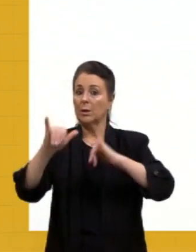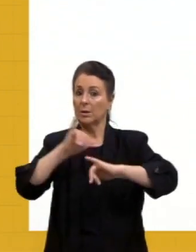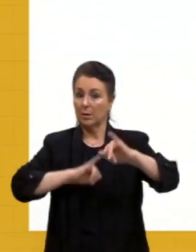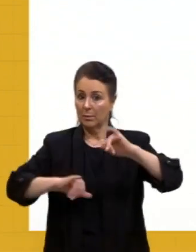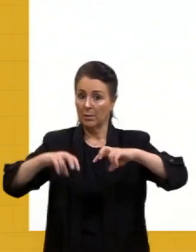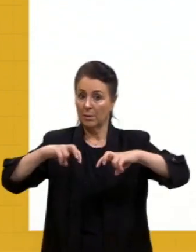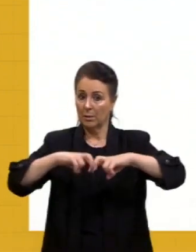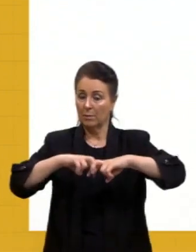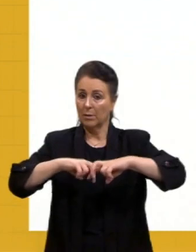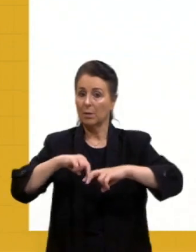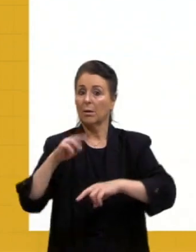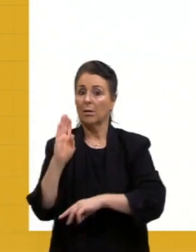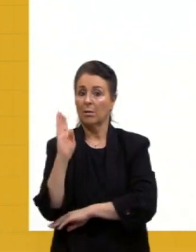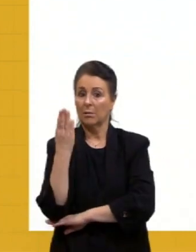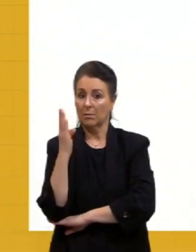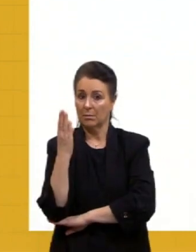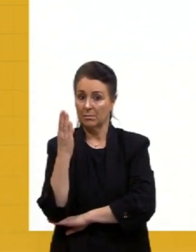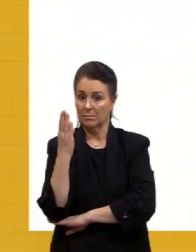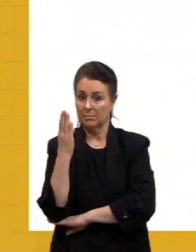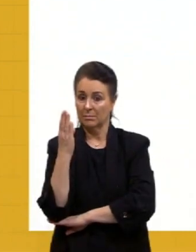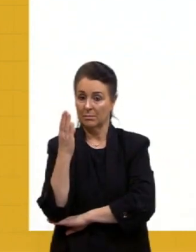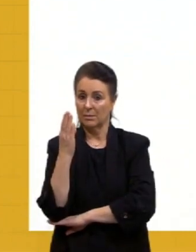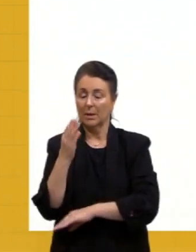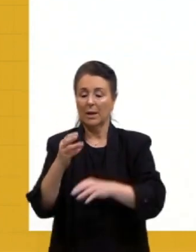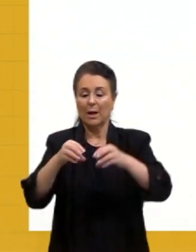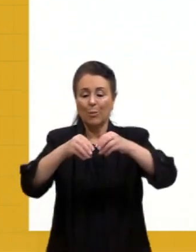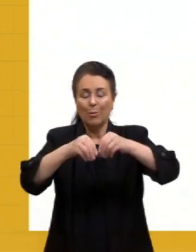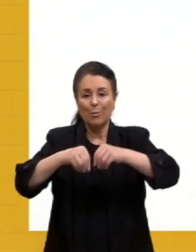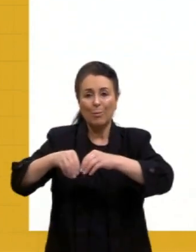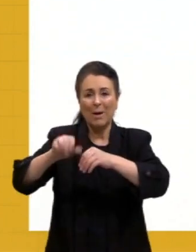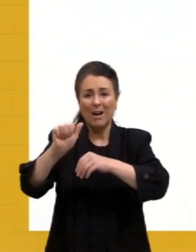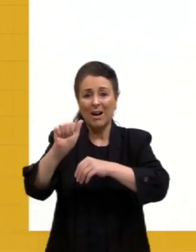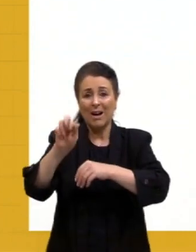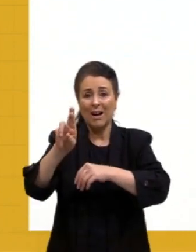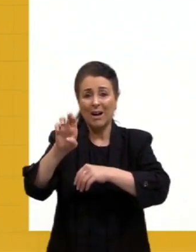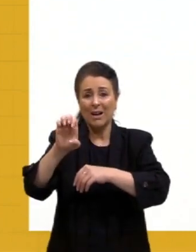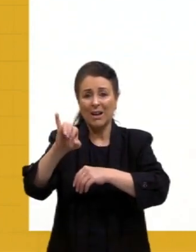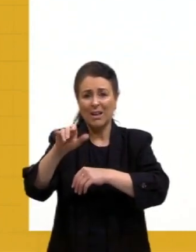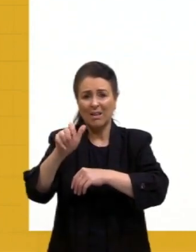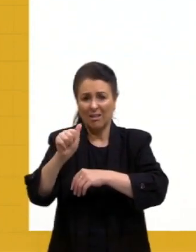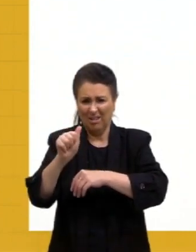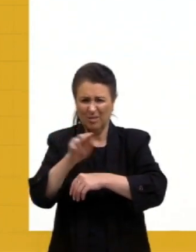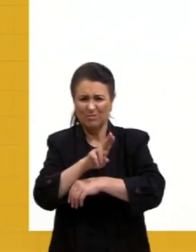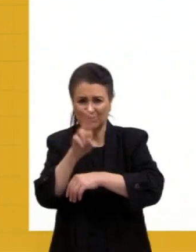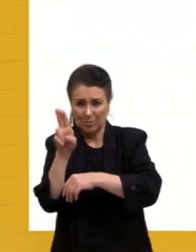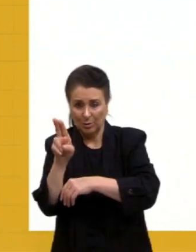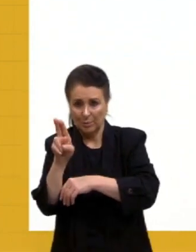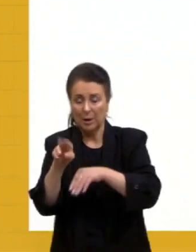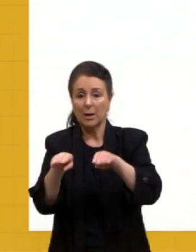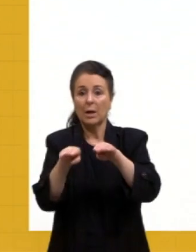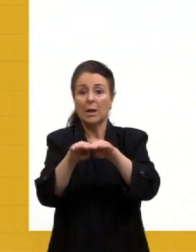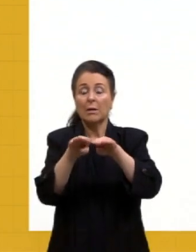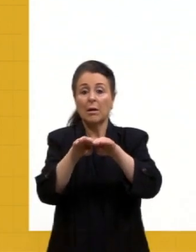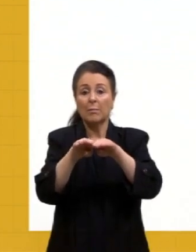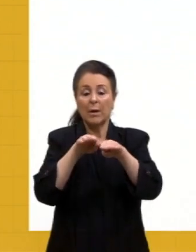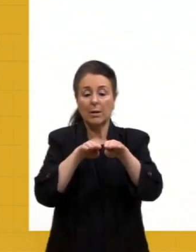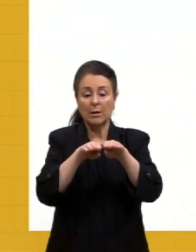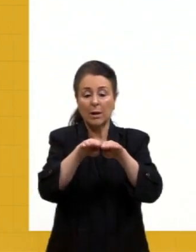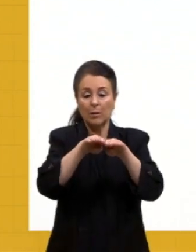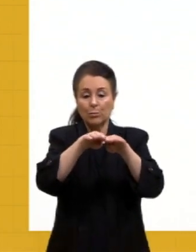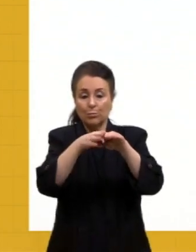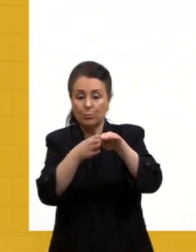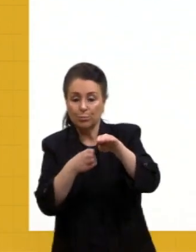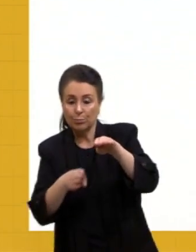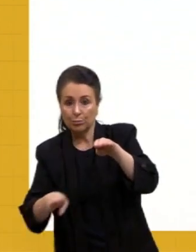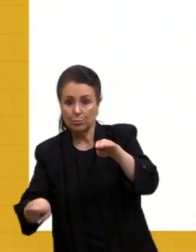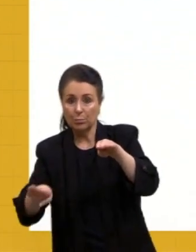seria aquela areia, vamos dizer assim, de forma mais grosseira. A erosão é o transporte. E